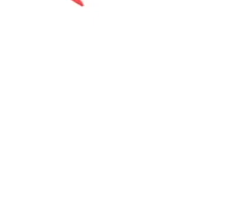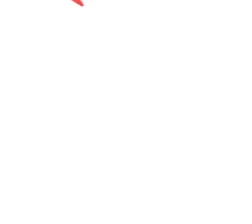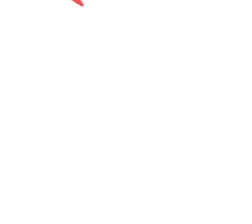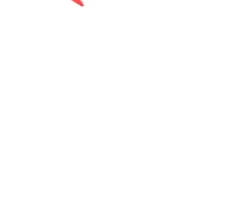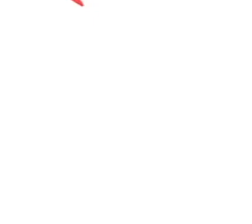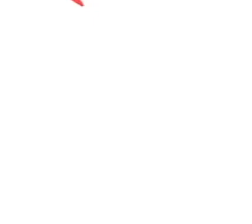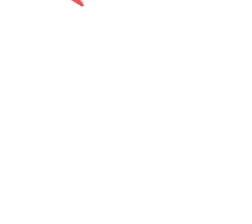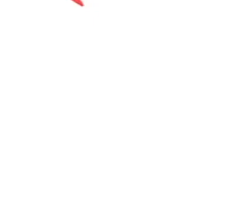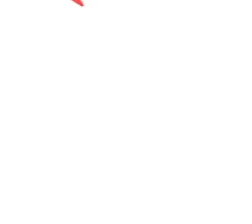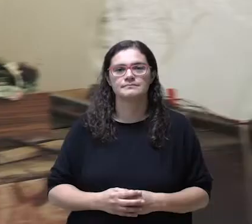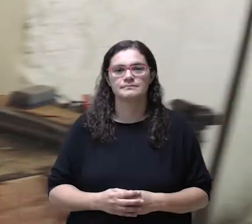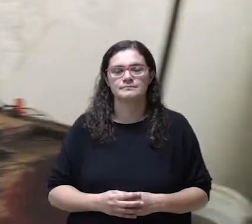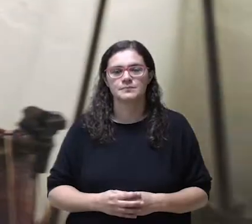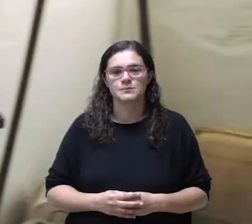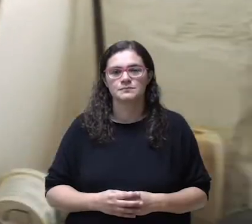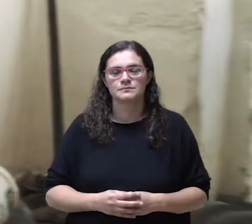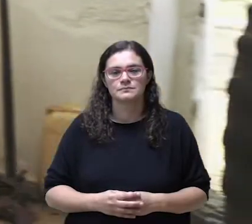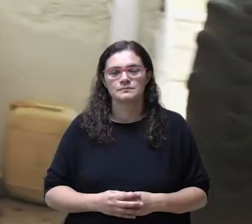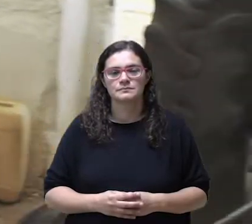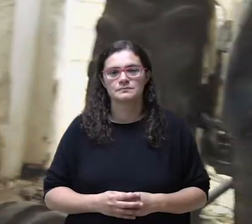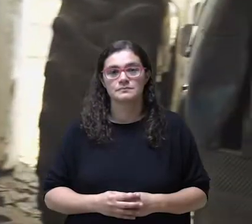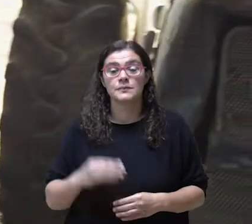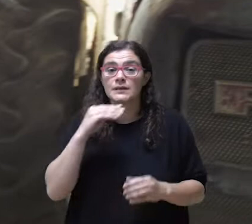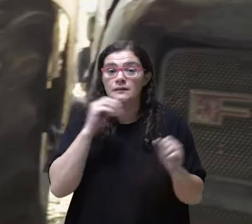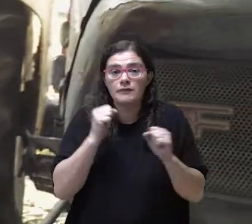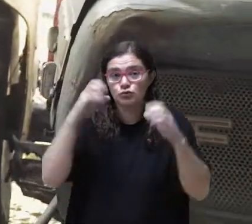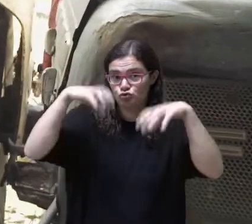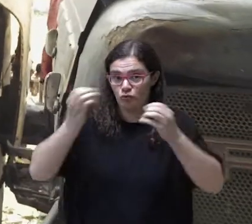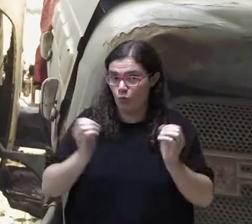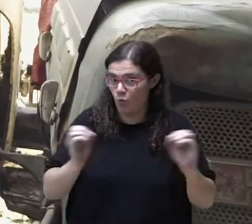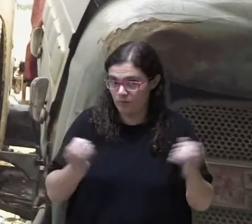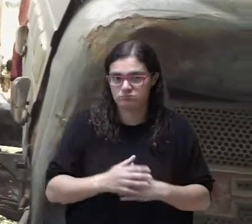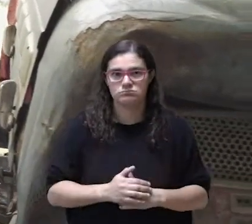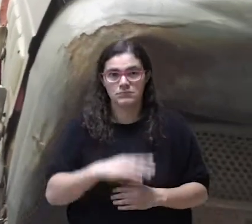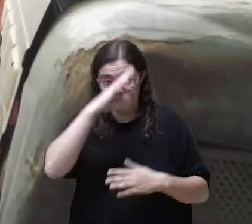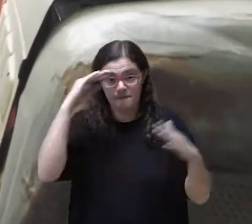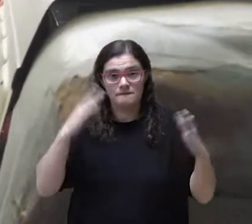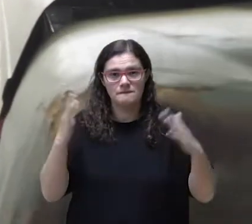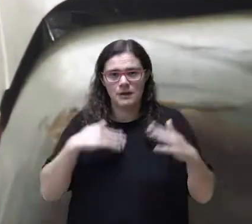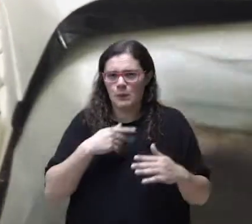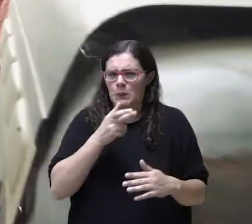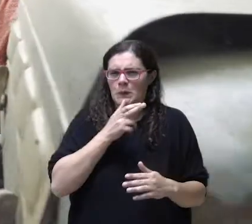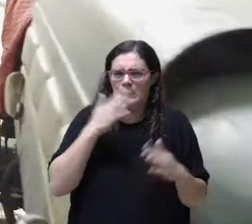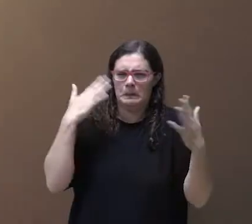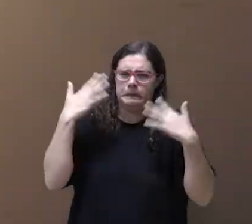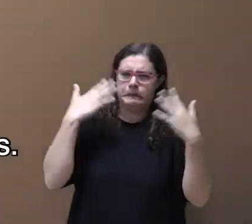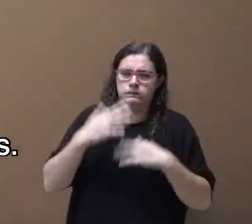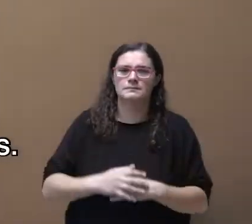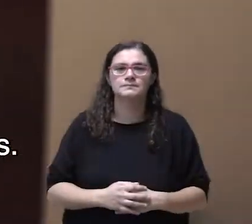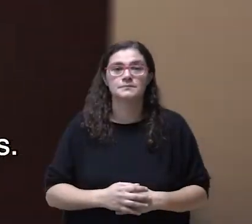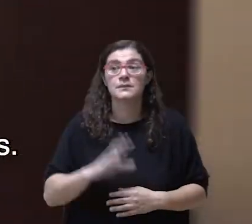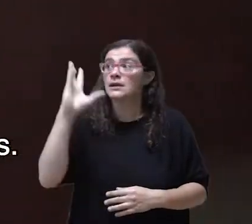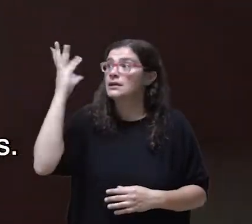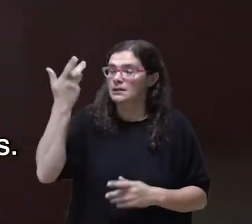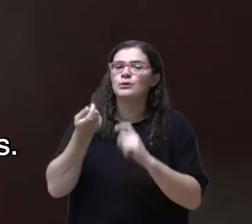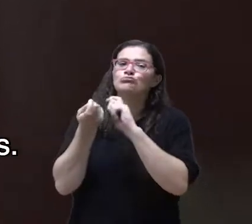Bloco de Esquerda No inverno não chove. No verão é um inferno. O